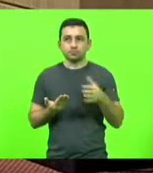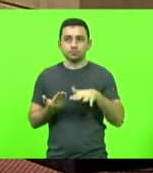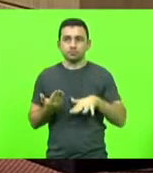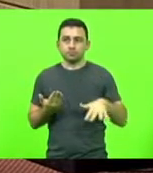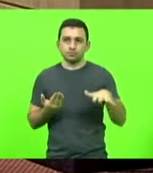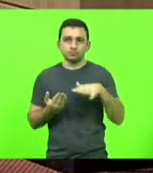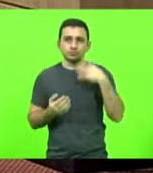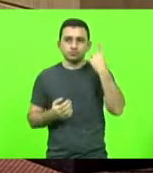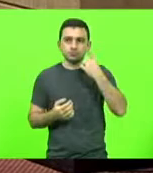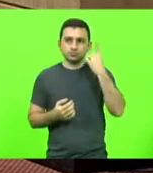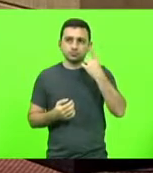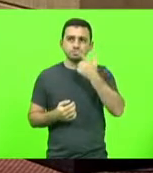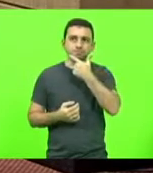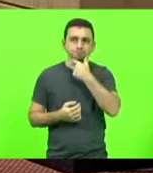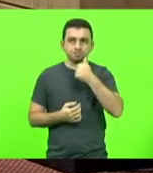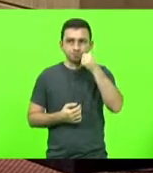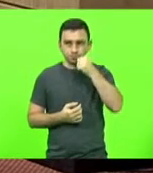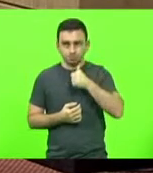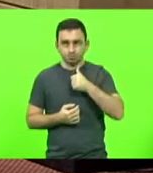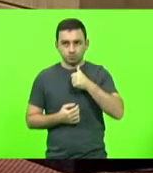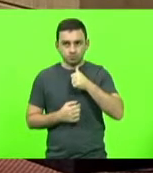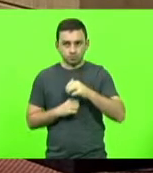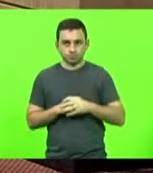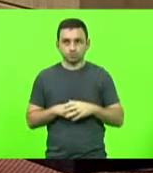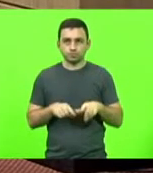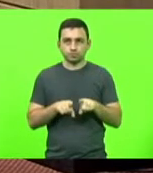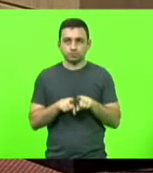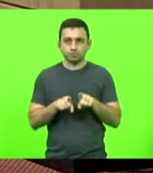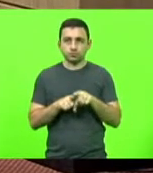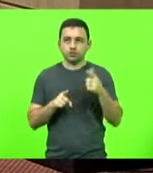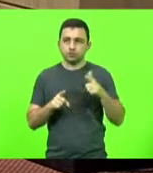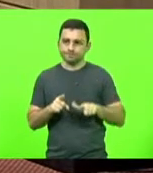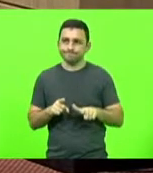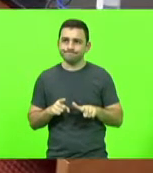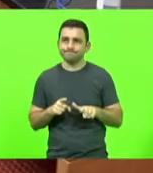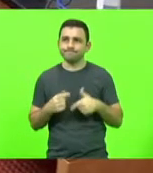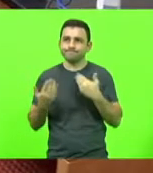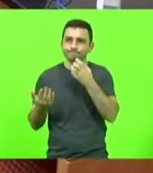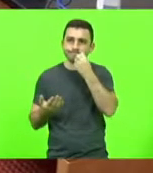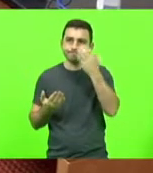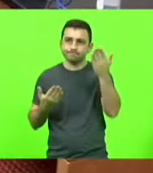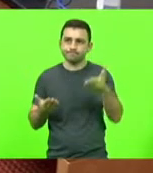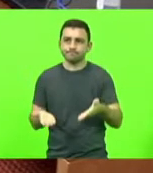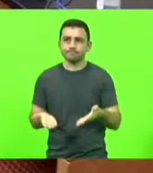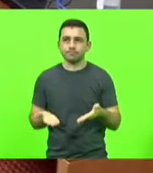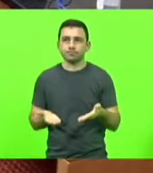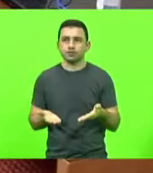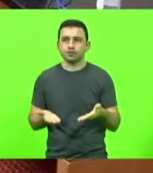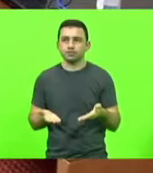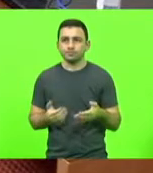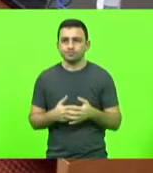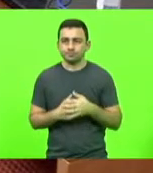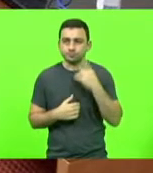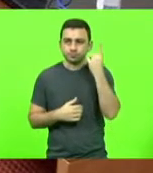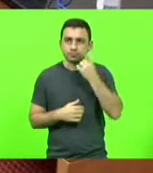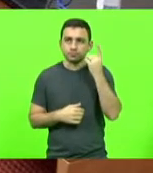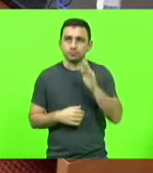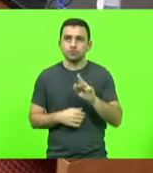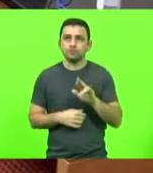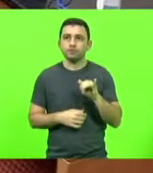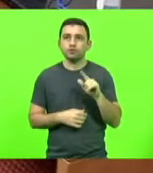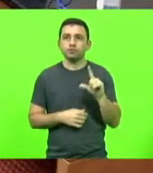deputados, deputadas. Desejo mais uma vez as boas-vindas ao deputado Frigo,